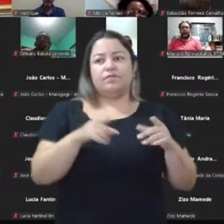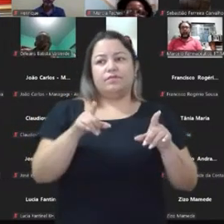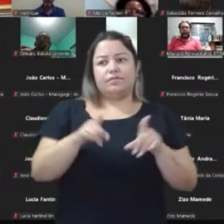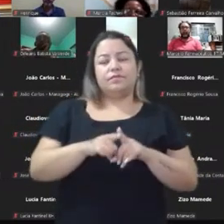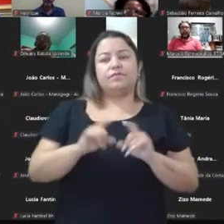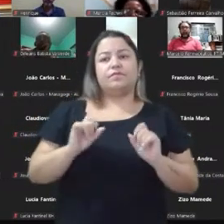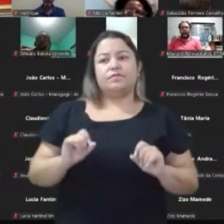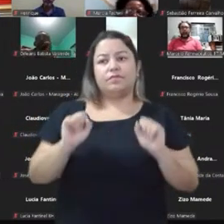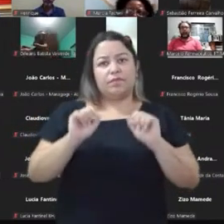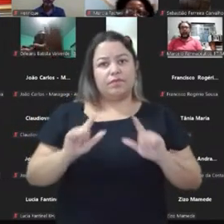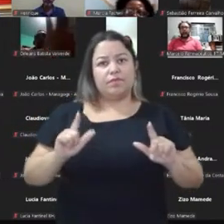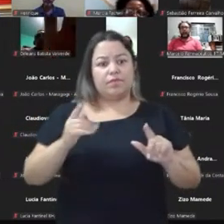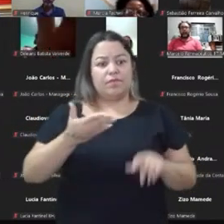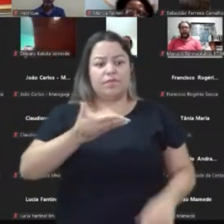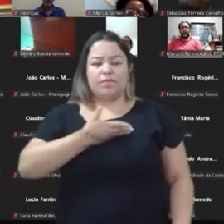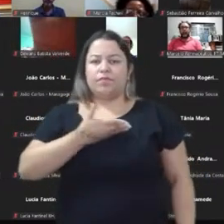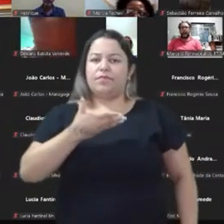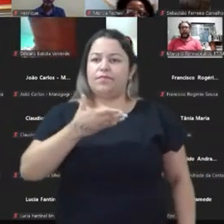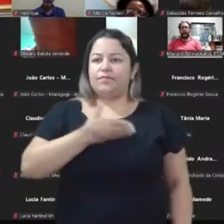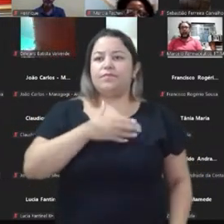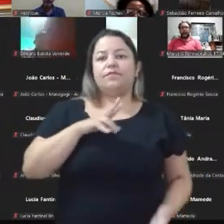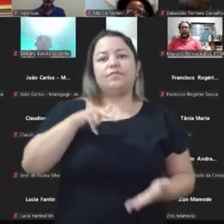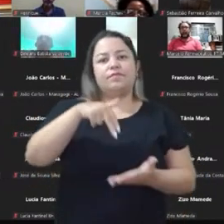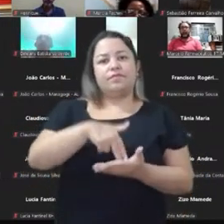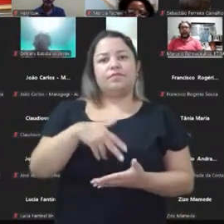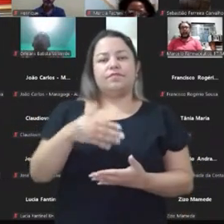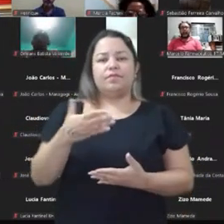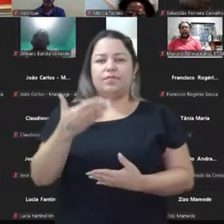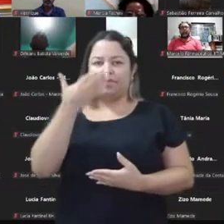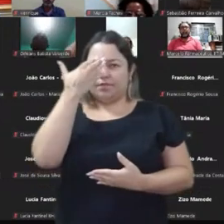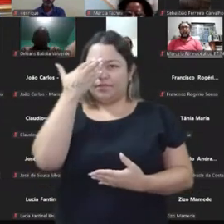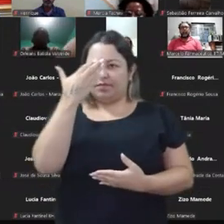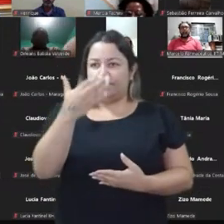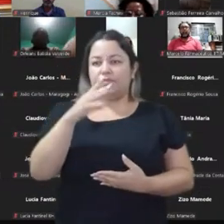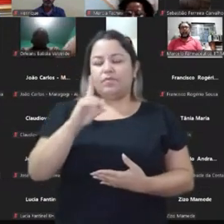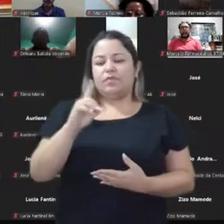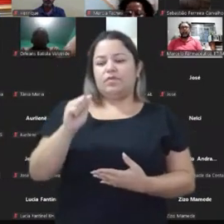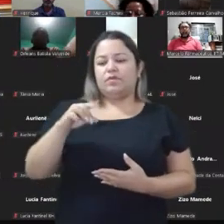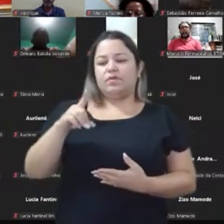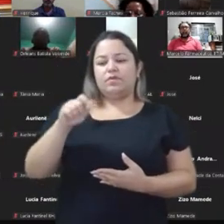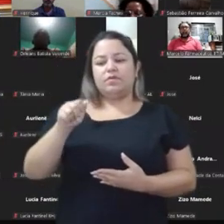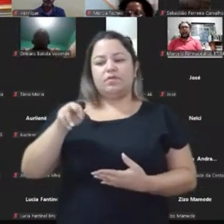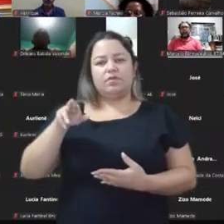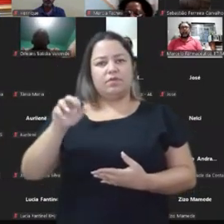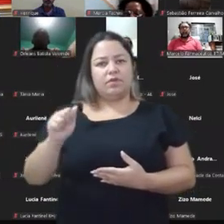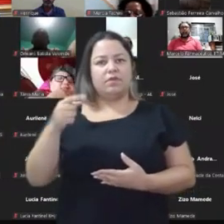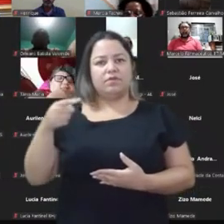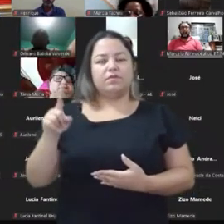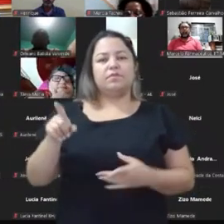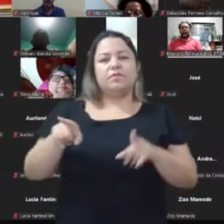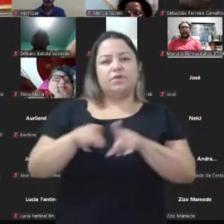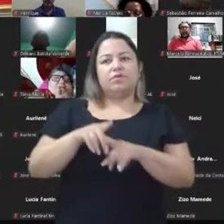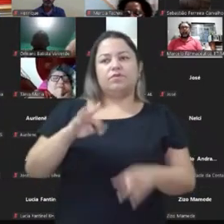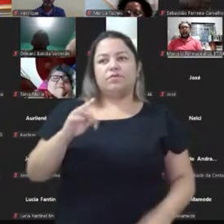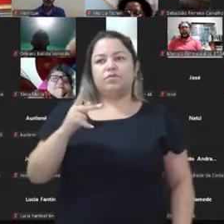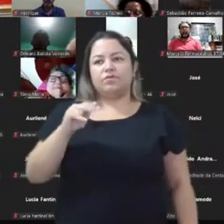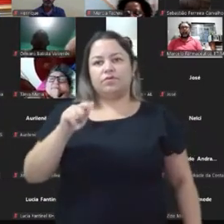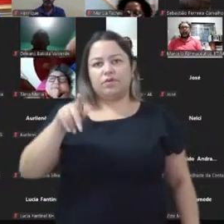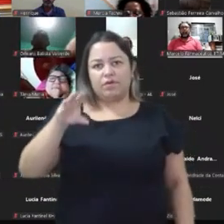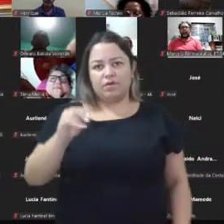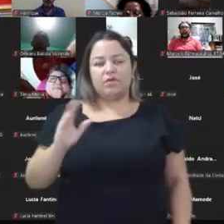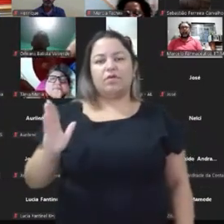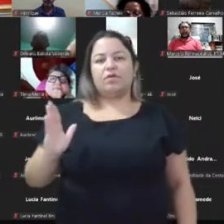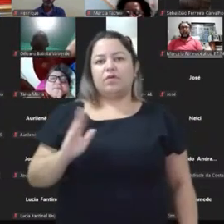vieram. Companheiro Paulo, muito obrigado. Companheira Dandara, companheiro Tiago, companheira Ana Flávia.